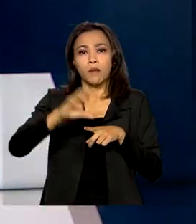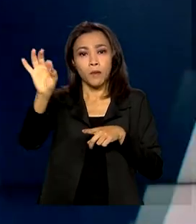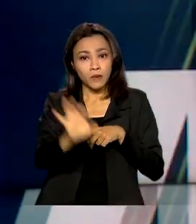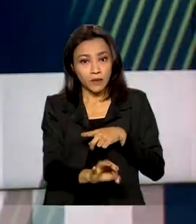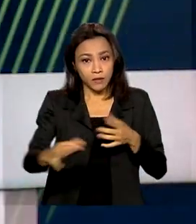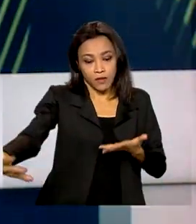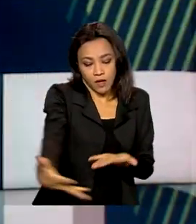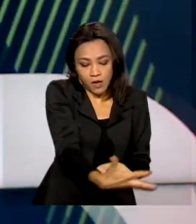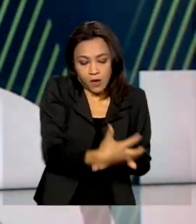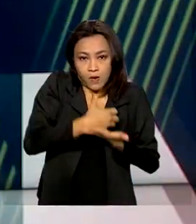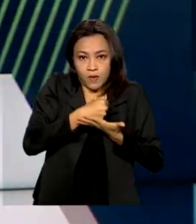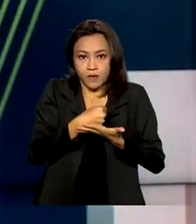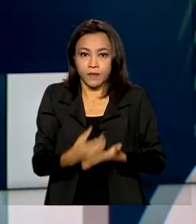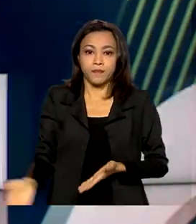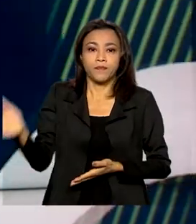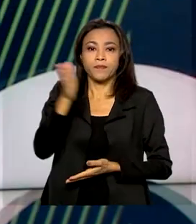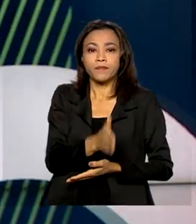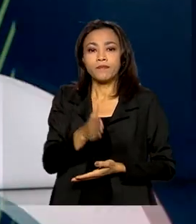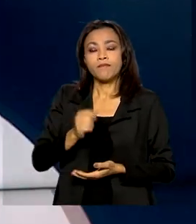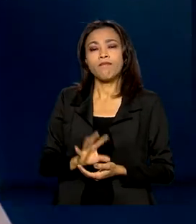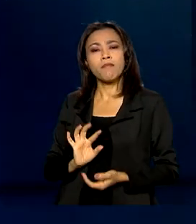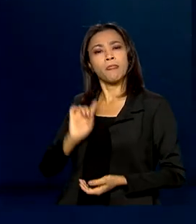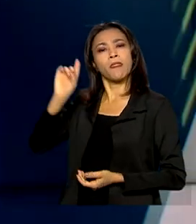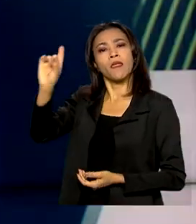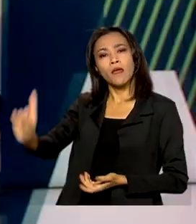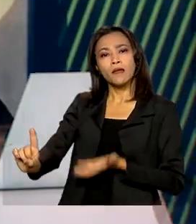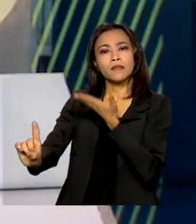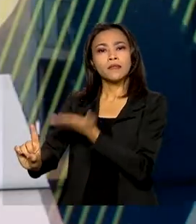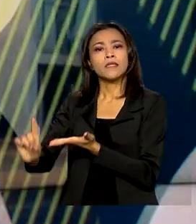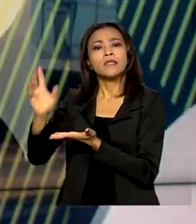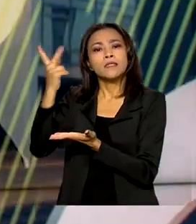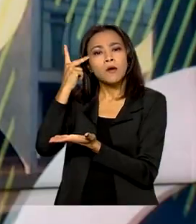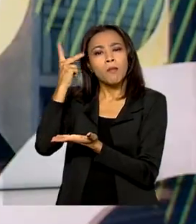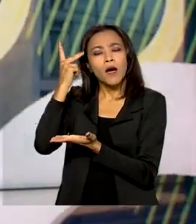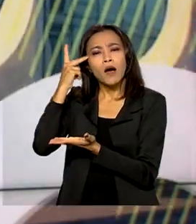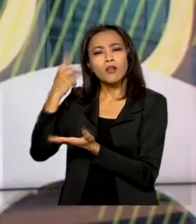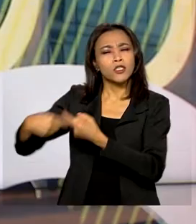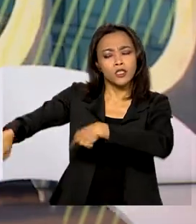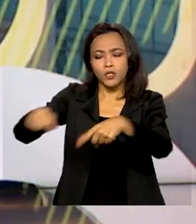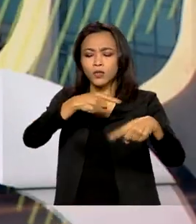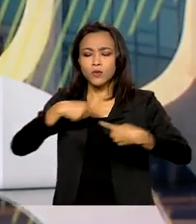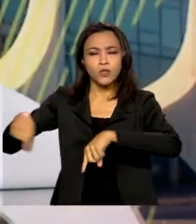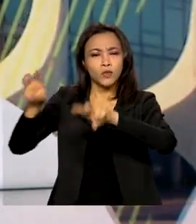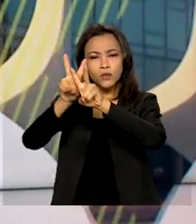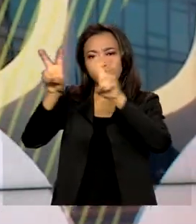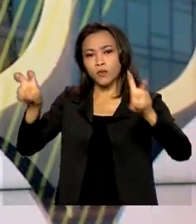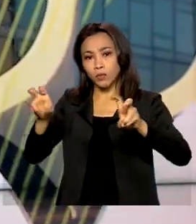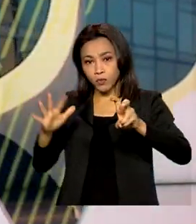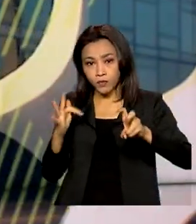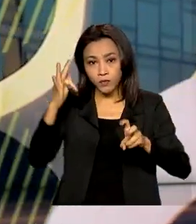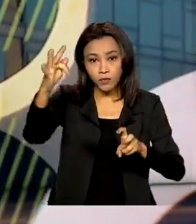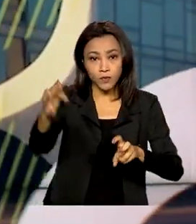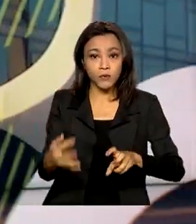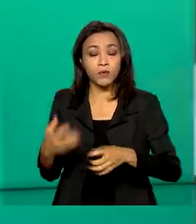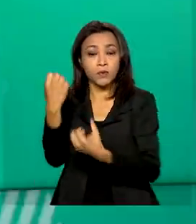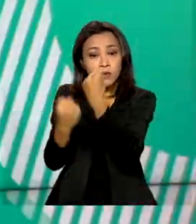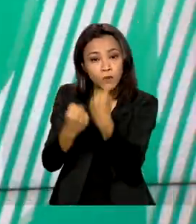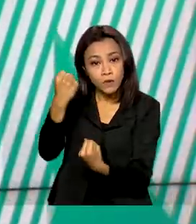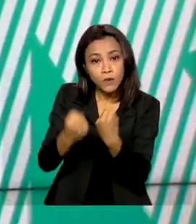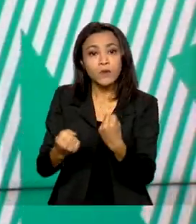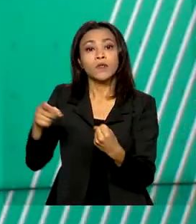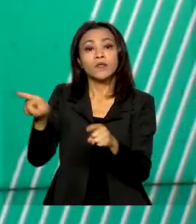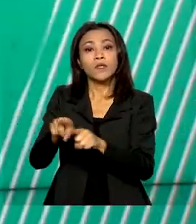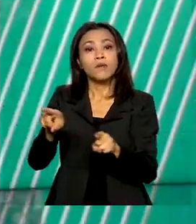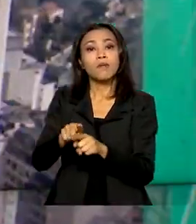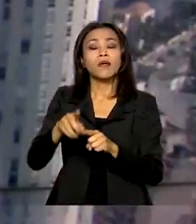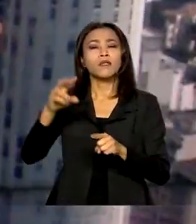Ao participar em São Paulo de um evento que debateu o futuro do setor automotivo e a construção de novas soluções para